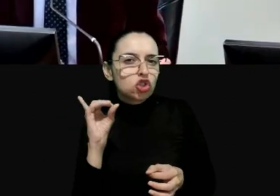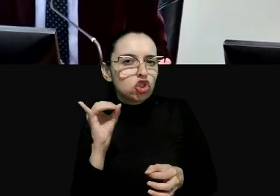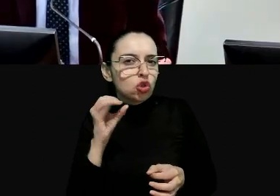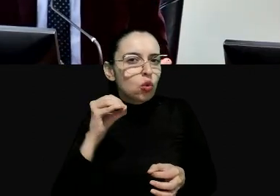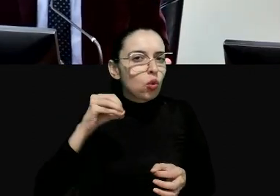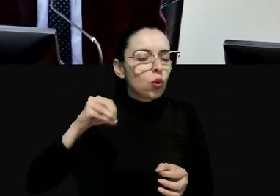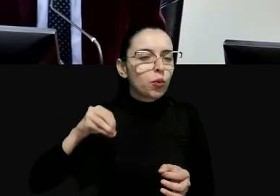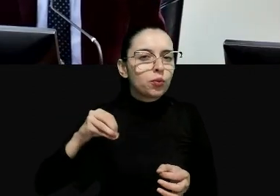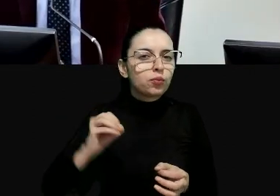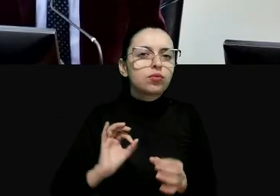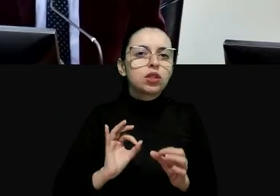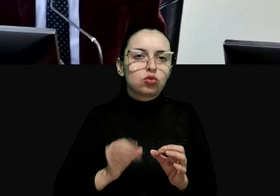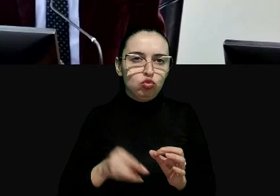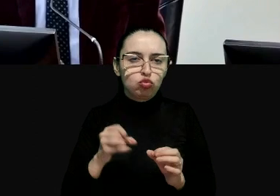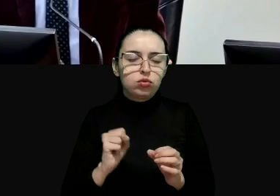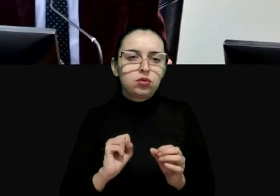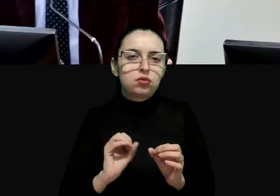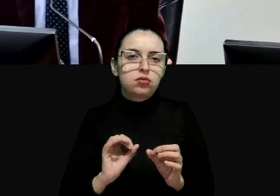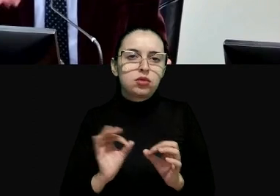justiça no